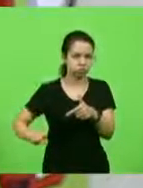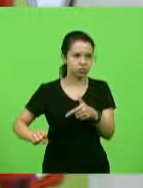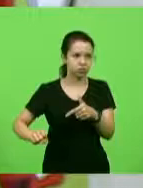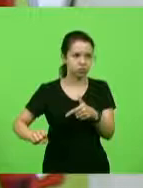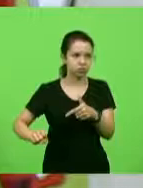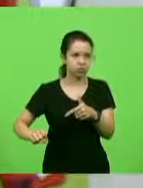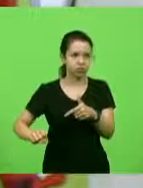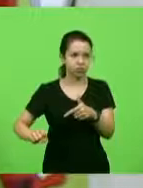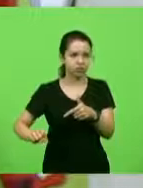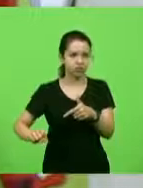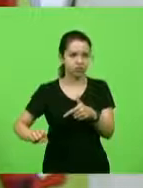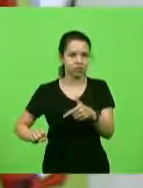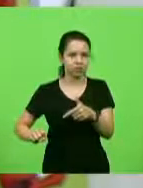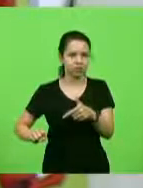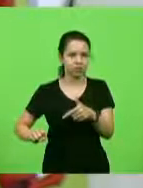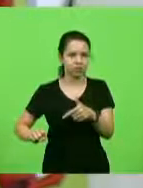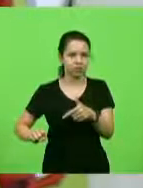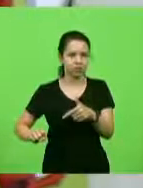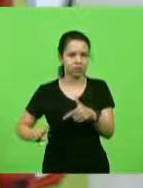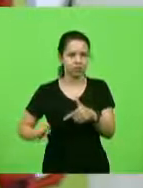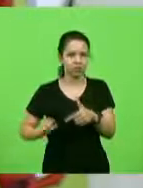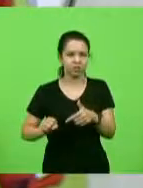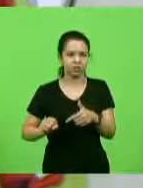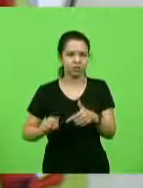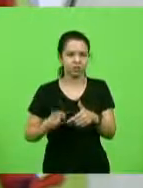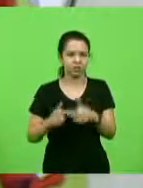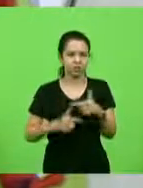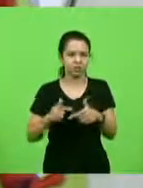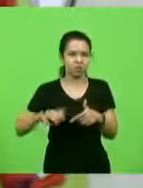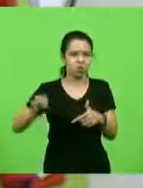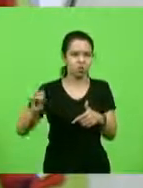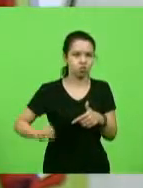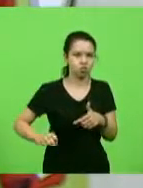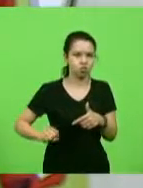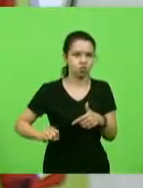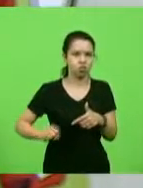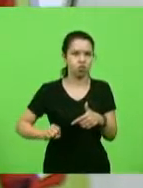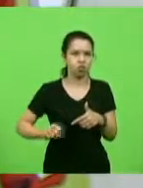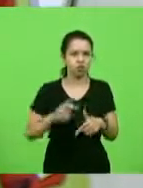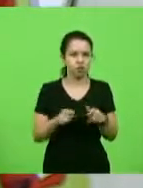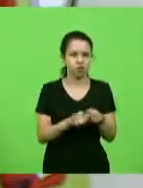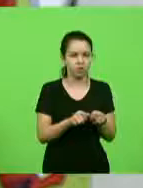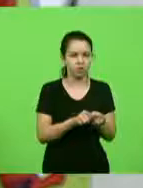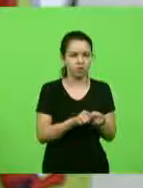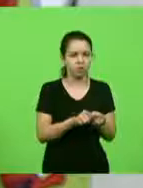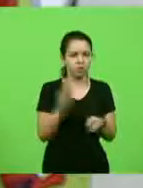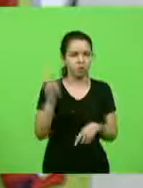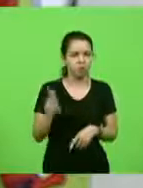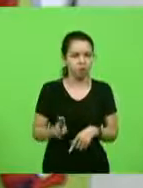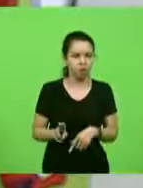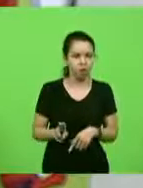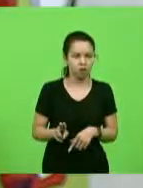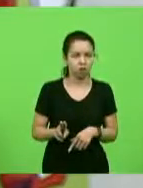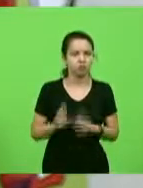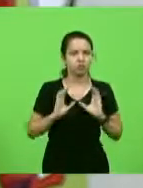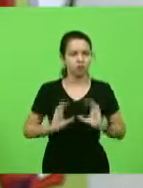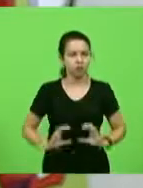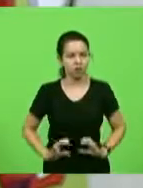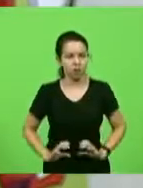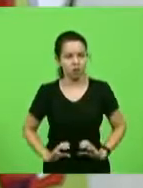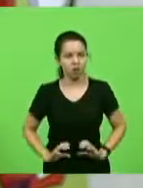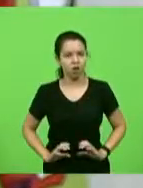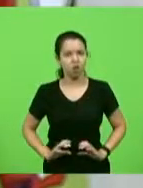trabalha com a Argentina, trabalha aqui com o sul do país, trabalha também com o Uruguai. e aí um cidadão entrou em contato, me mandou um vídeo